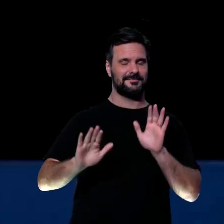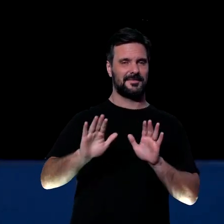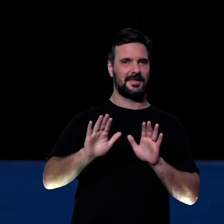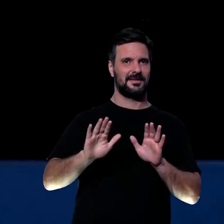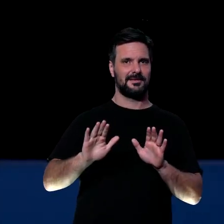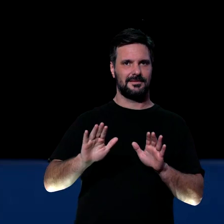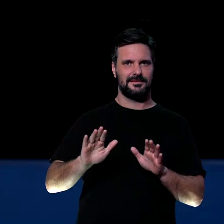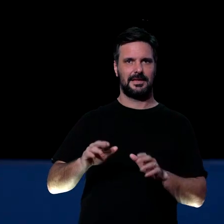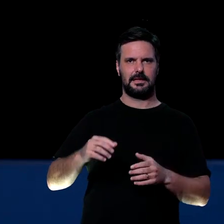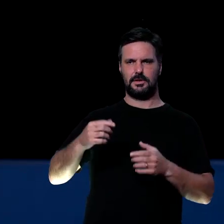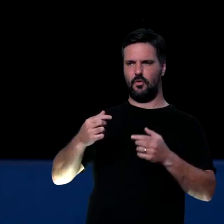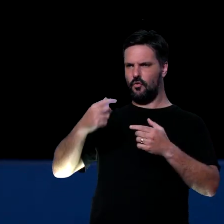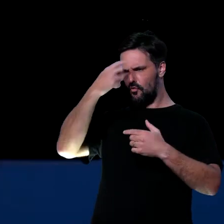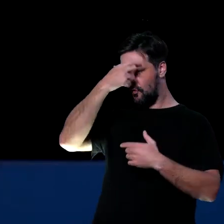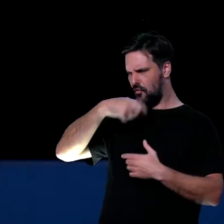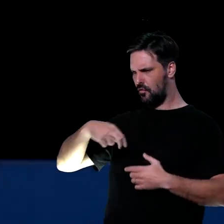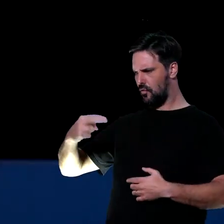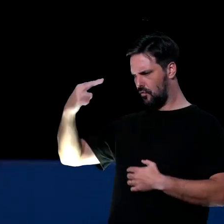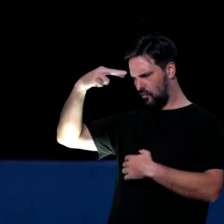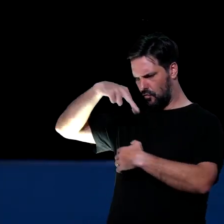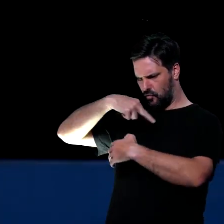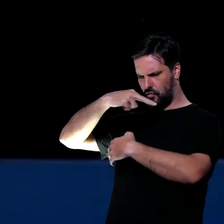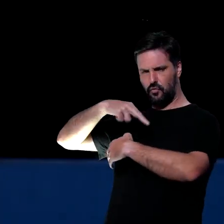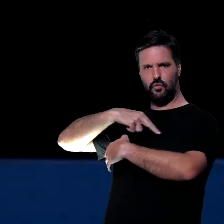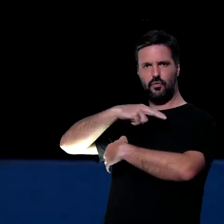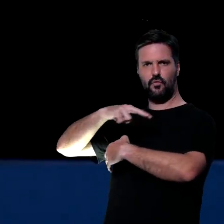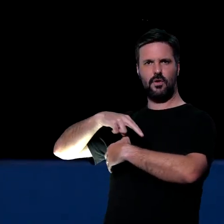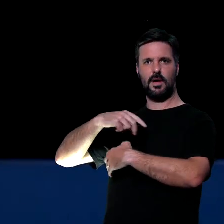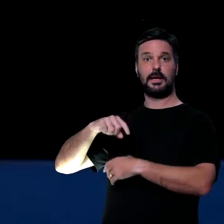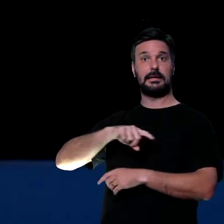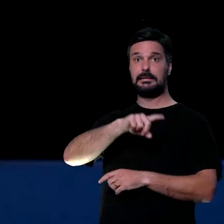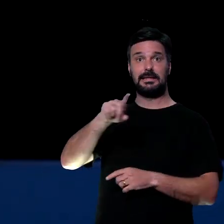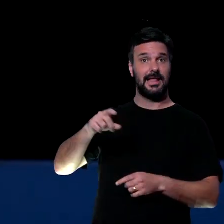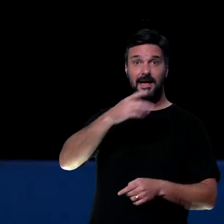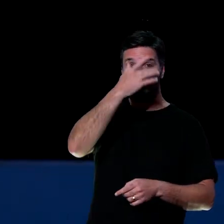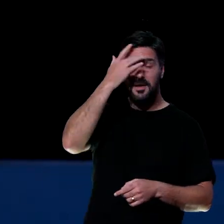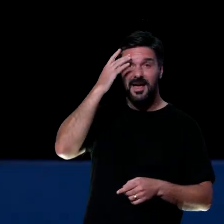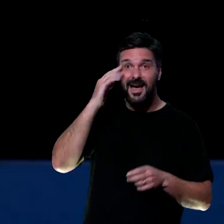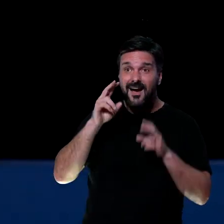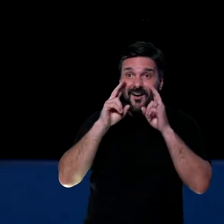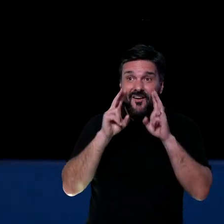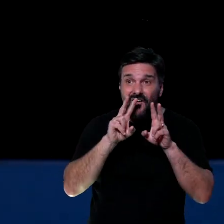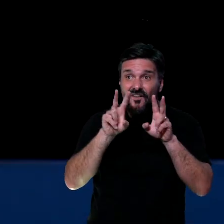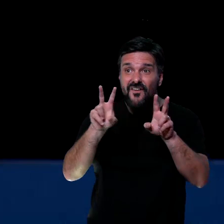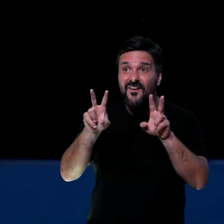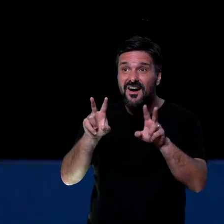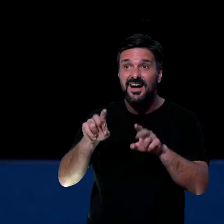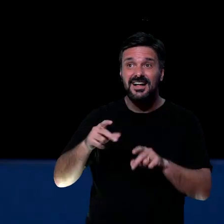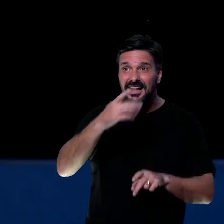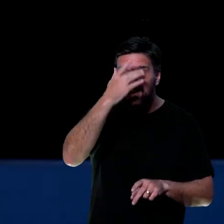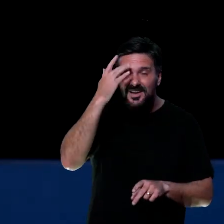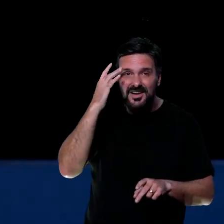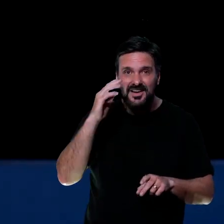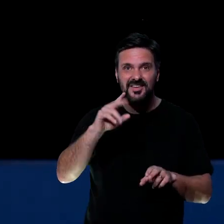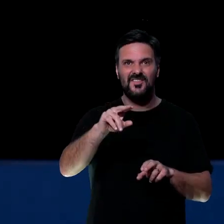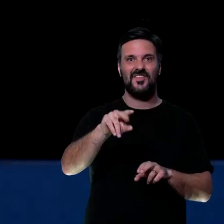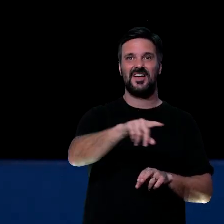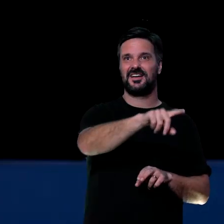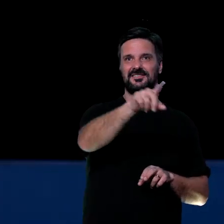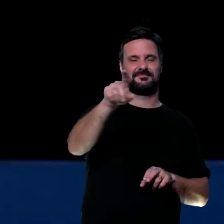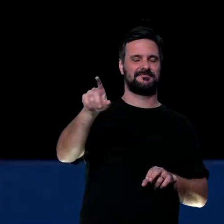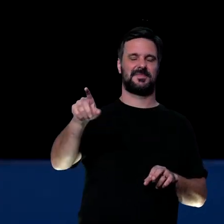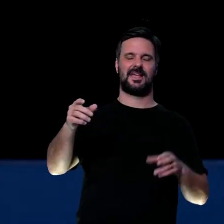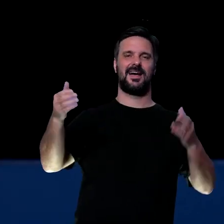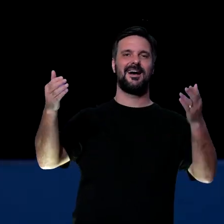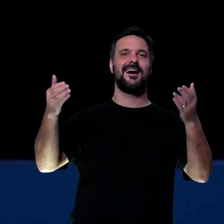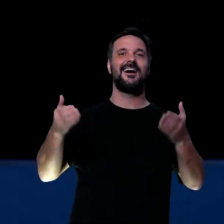Para de pensar só em você, pensa mais nos outros, ora pelos outros, seja generoso, muda a maneira que você enxerga a vida. Dessa